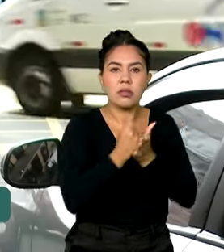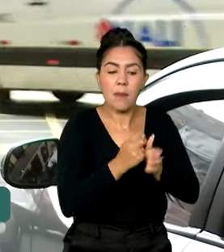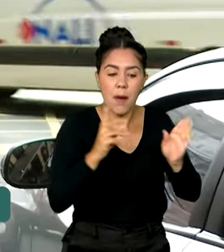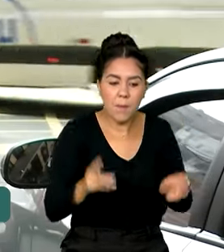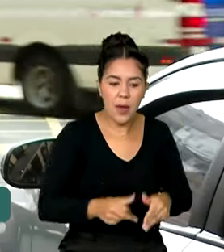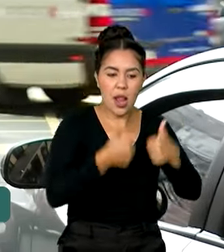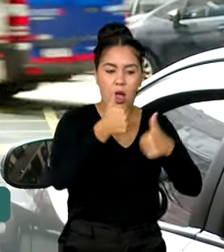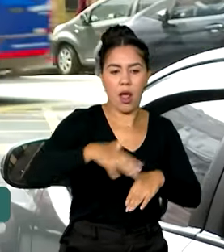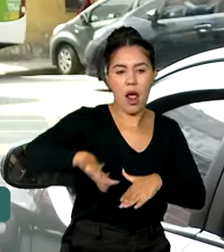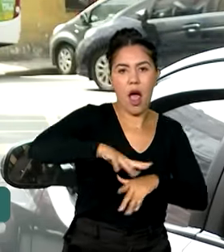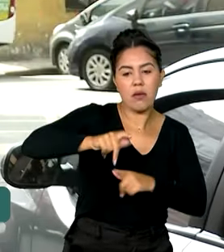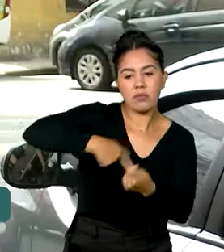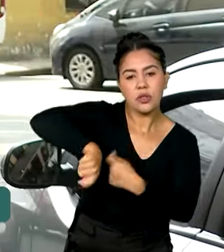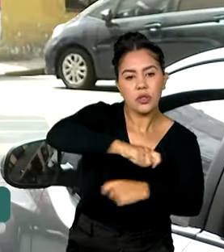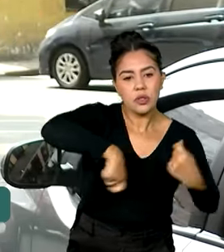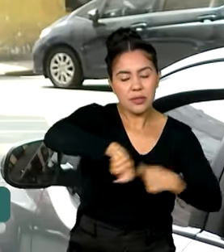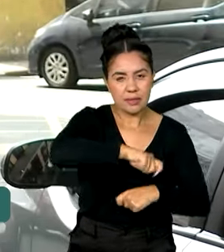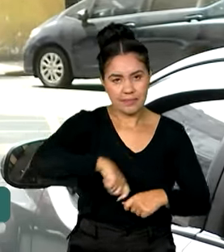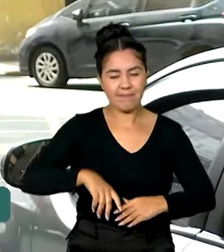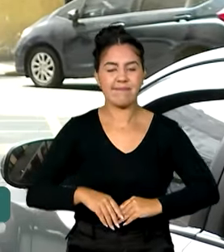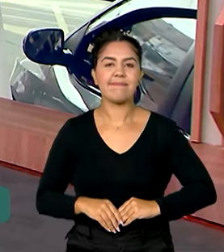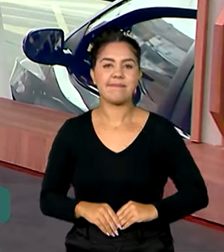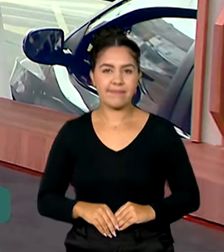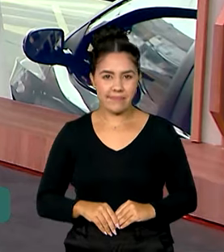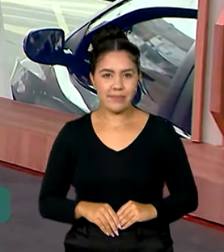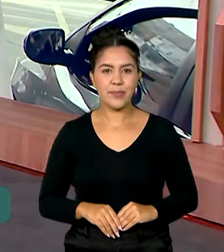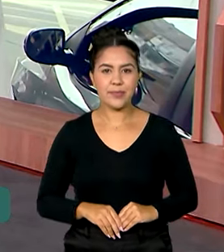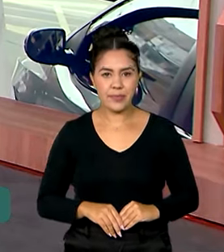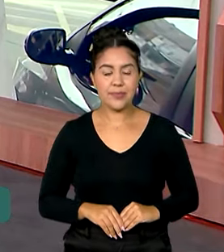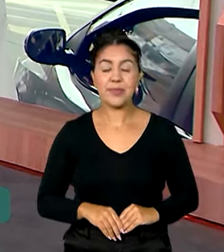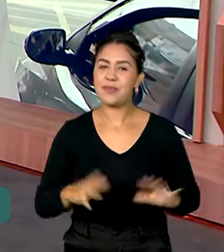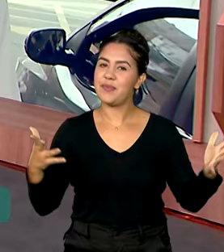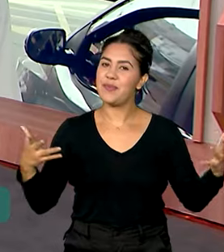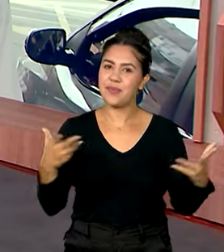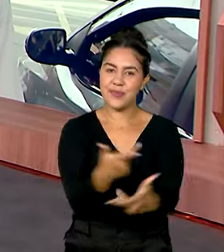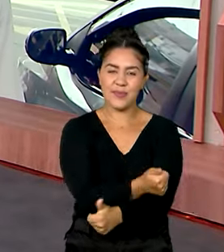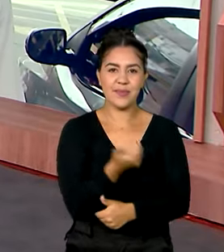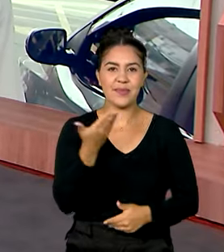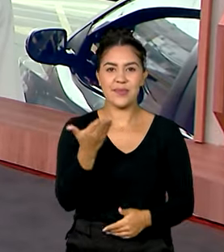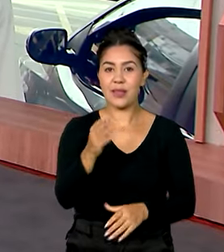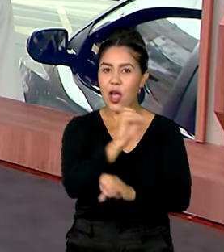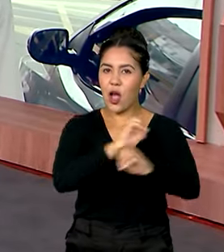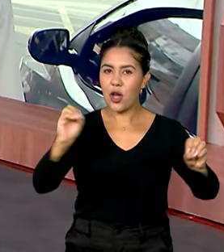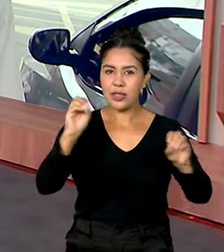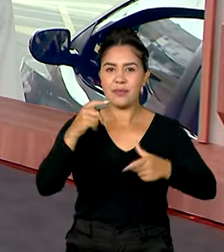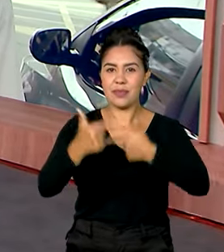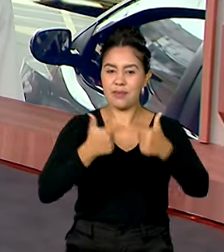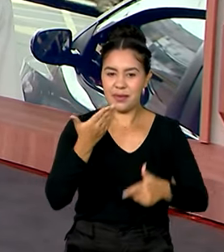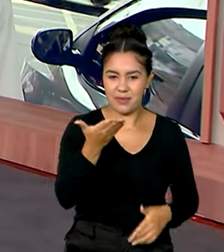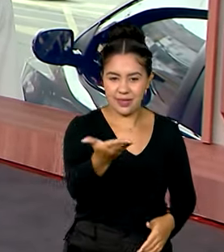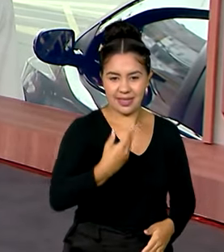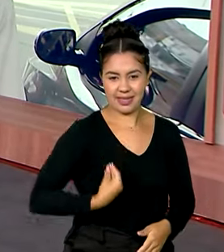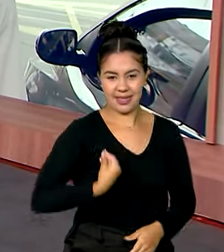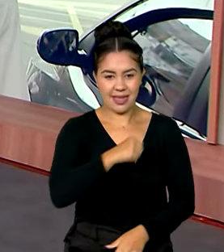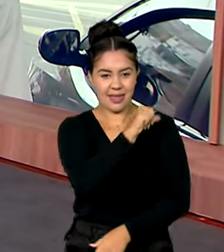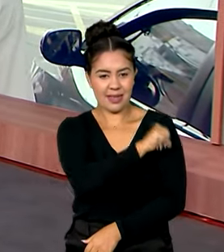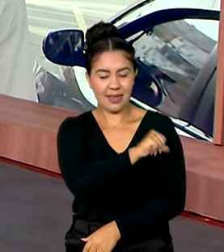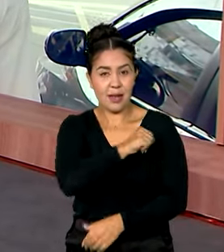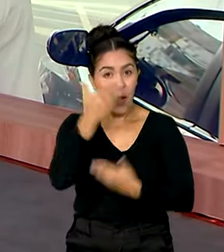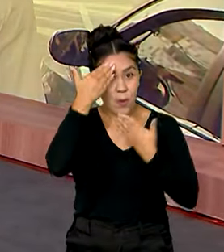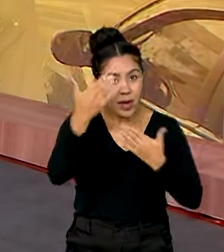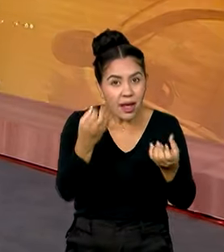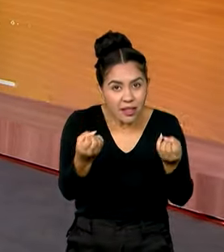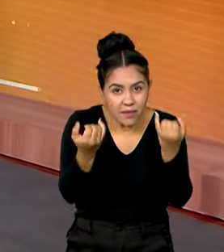ambiente de negócios. Karine, eu volto com você. Maravilha, Tiago. Ótimo dia para você de trabalho aí no Rio de Janeiro. Obrigada pelas